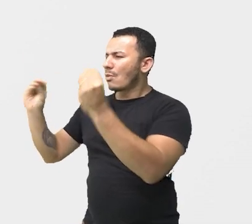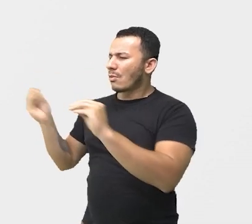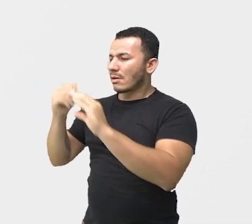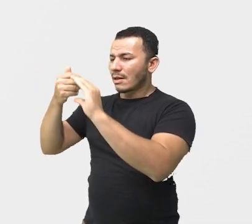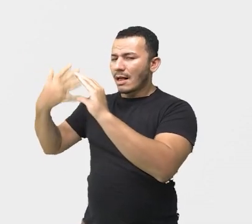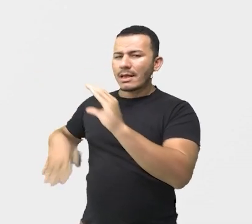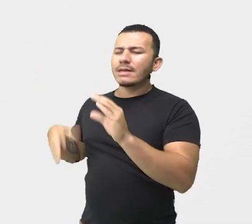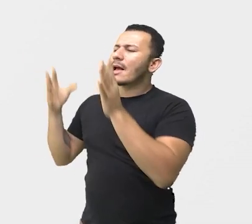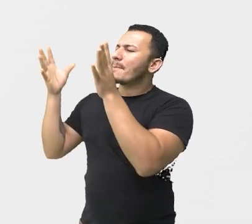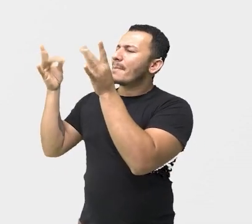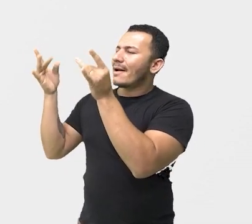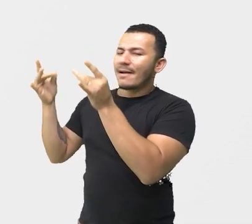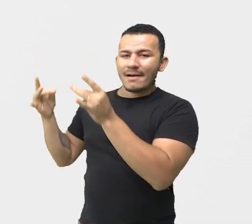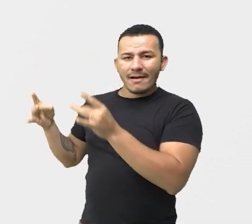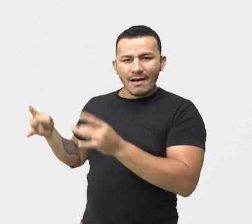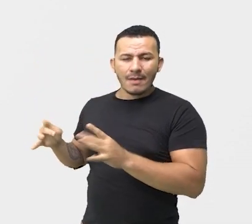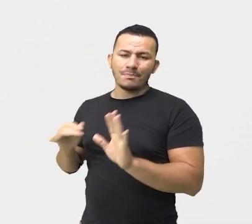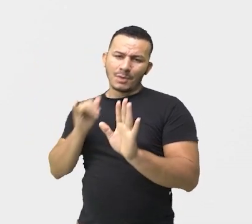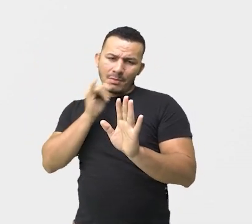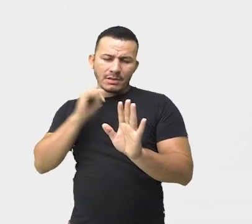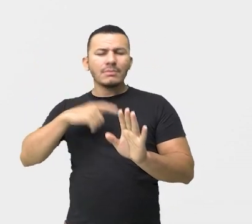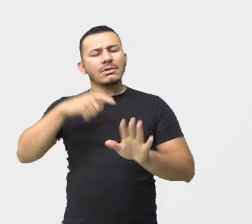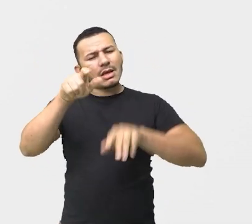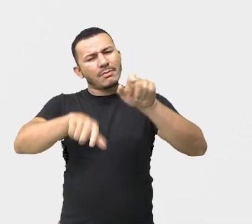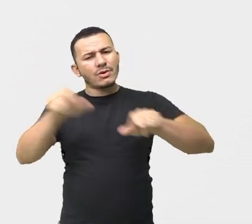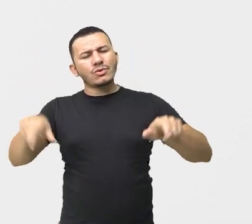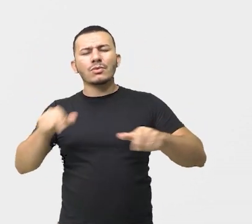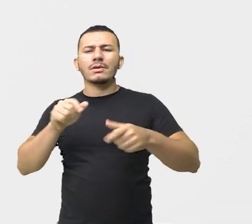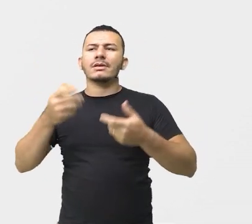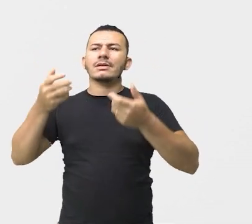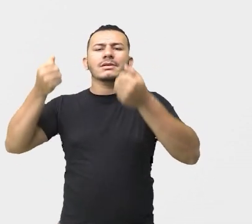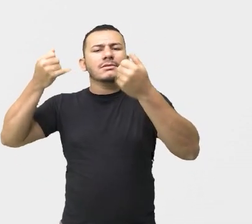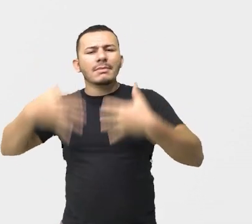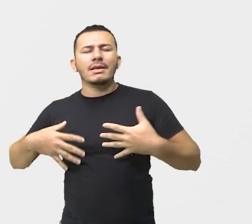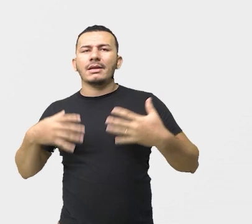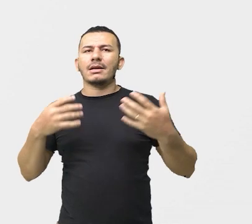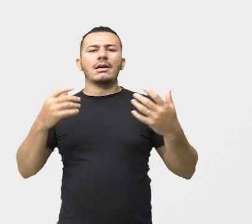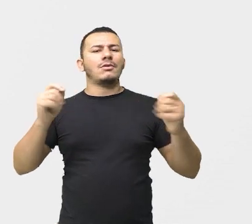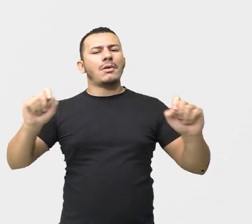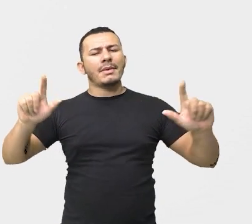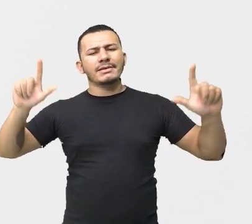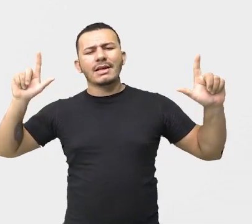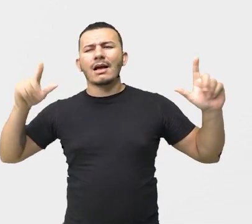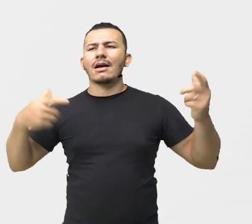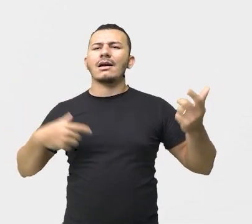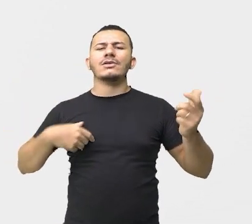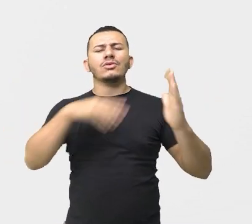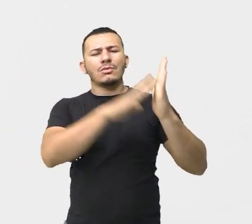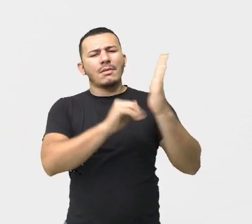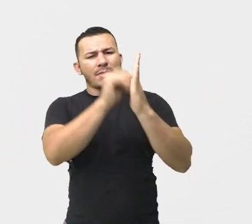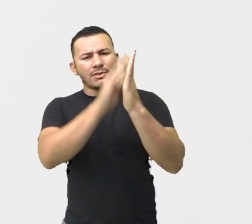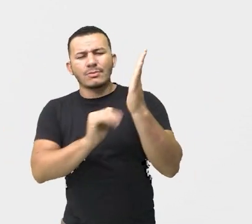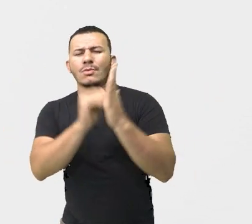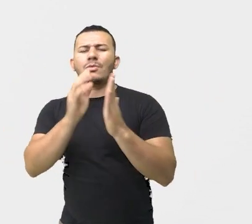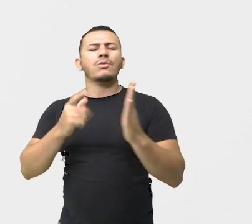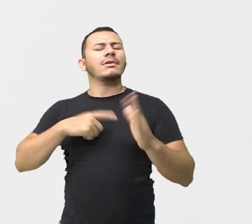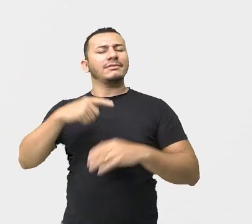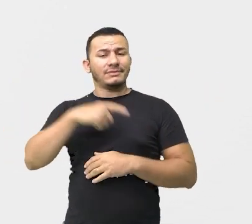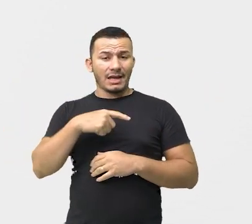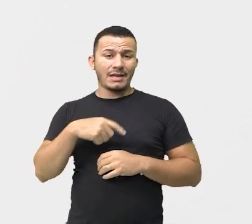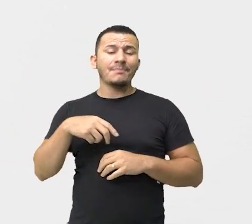descreve um quadro, descreve uma paisagem. Percebam que, por sermos seres humanos e sermos seres diferentes,